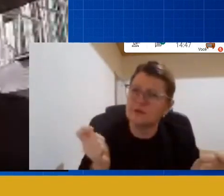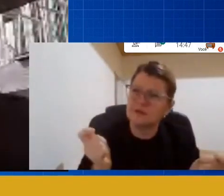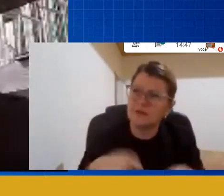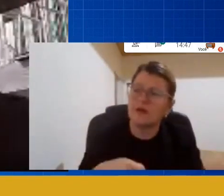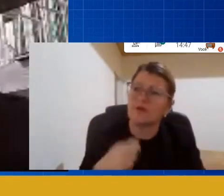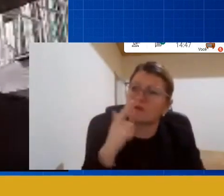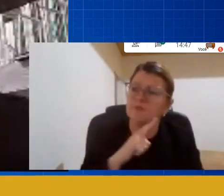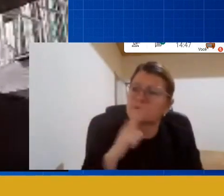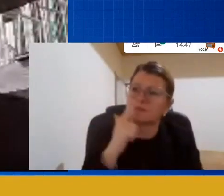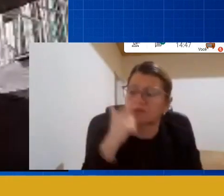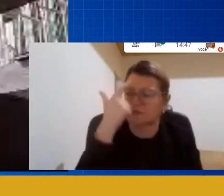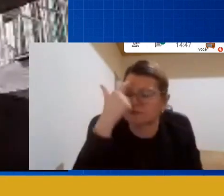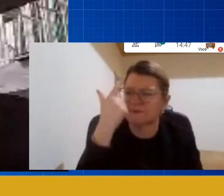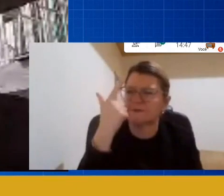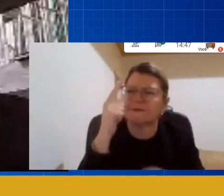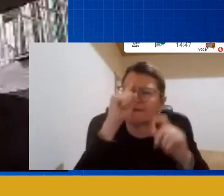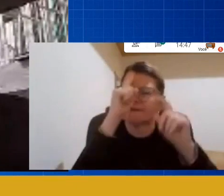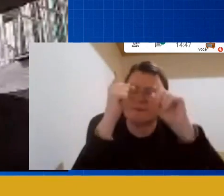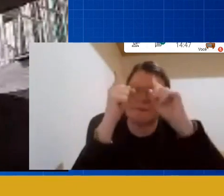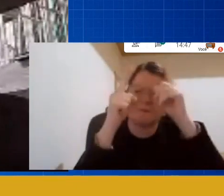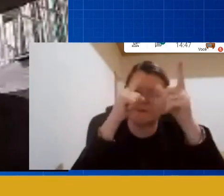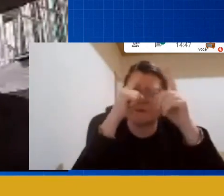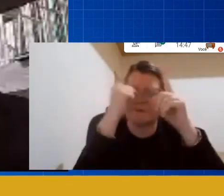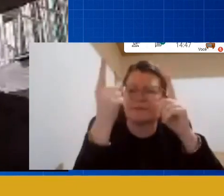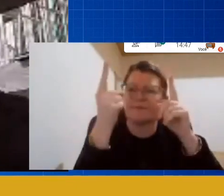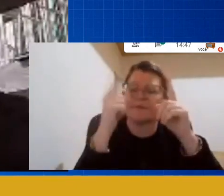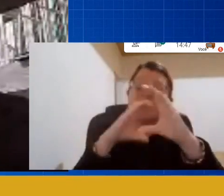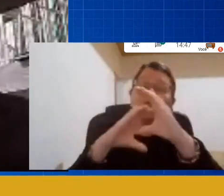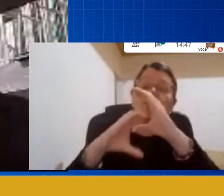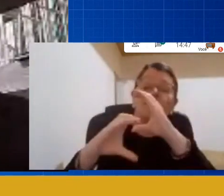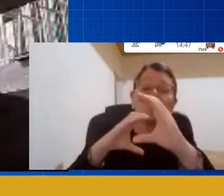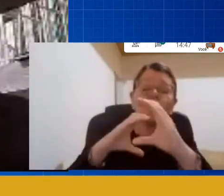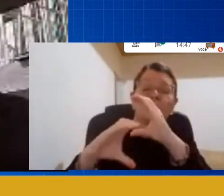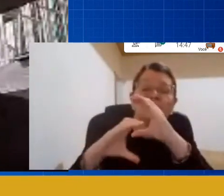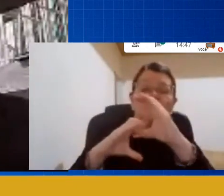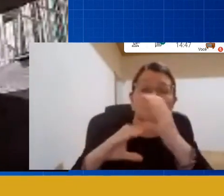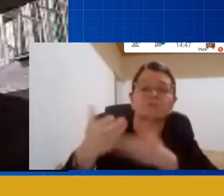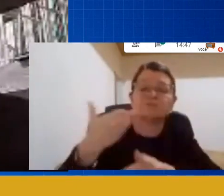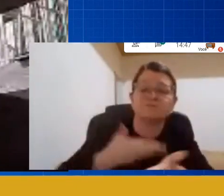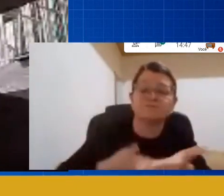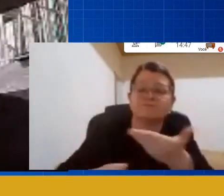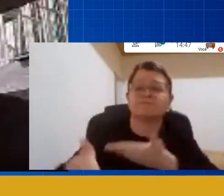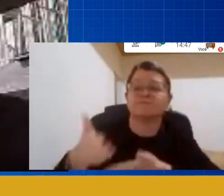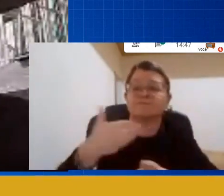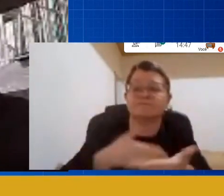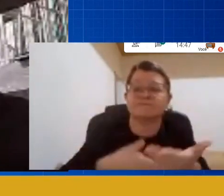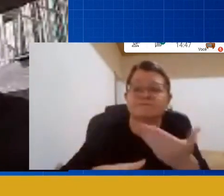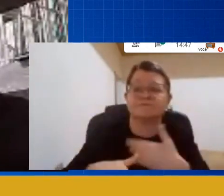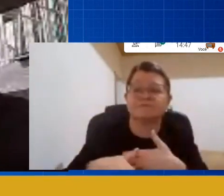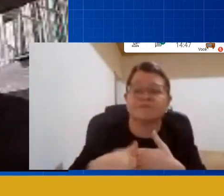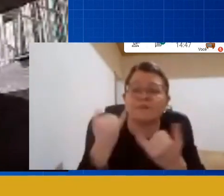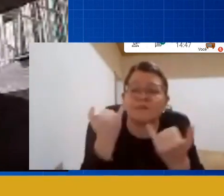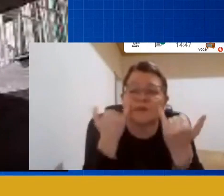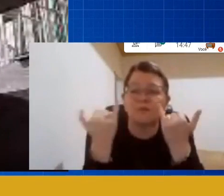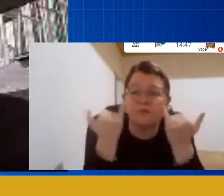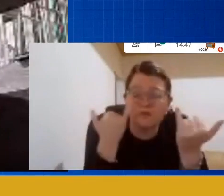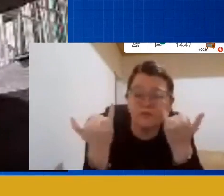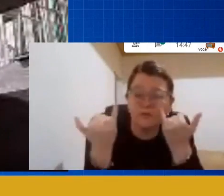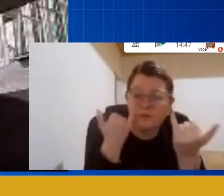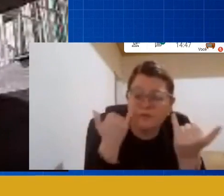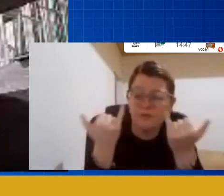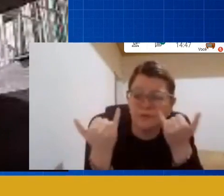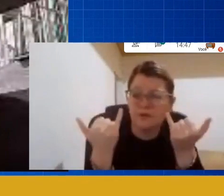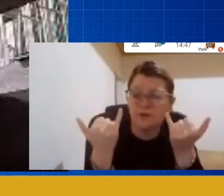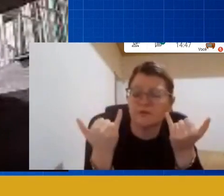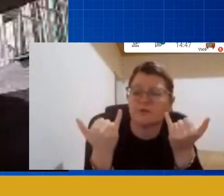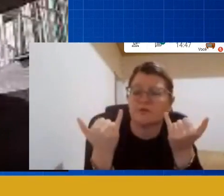criando então um canal de comunicação onde a gente vai trocando informações pra tentar aperfeiçoar